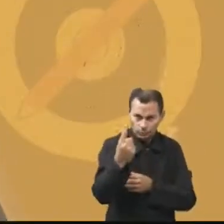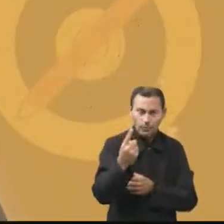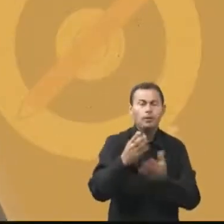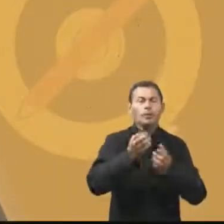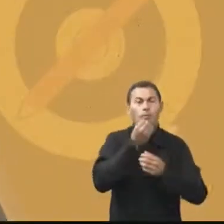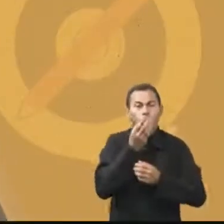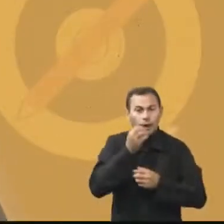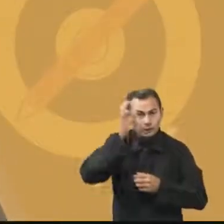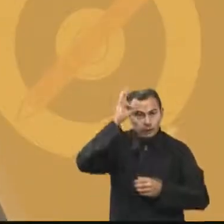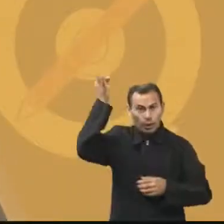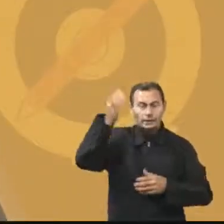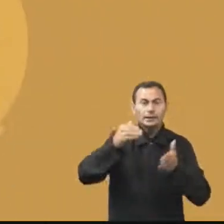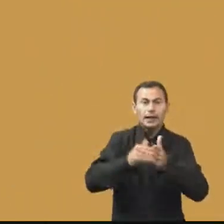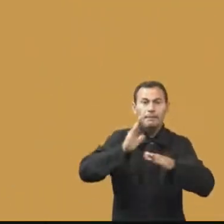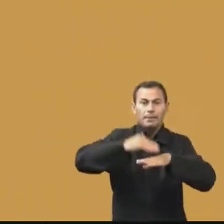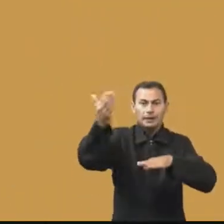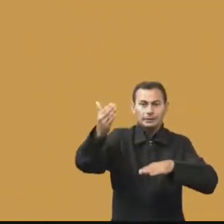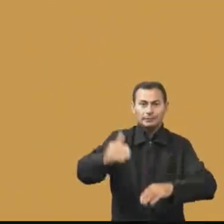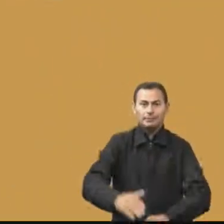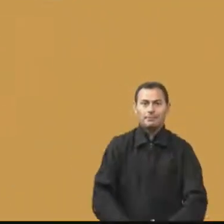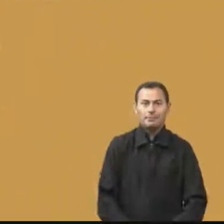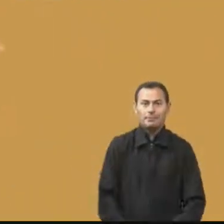Então, boa sorte e até mais!